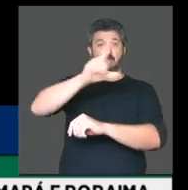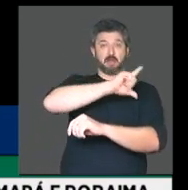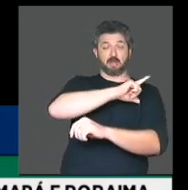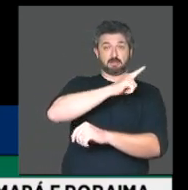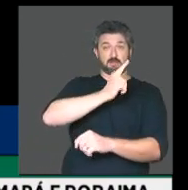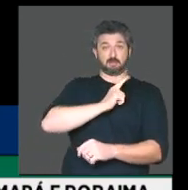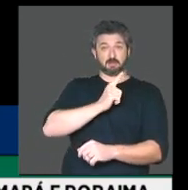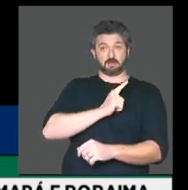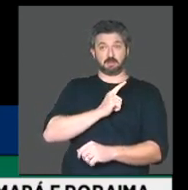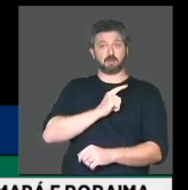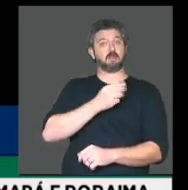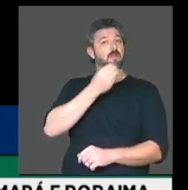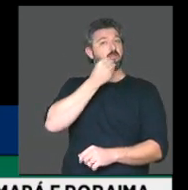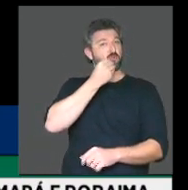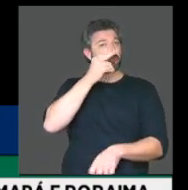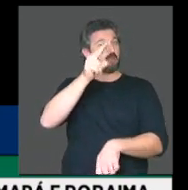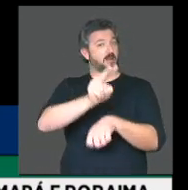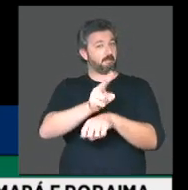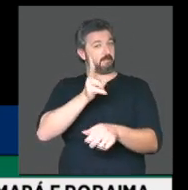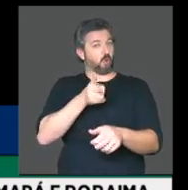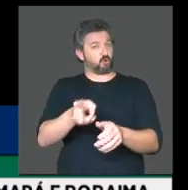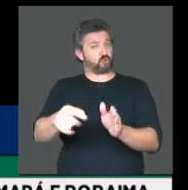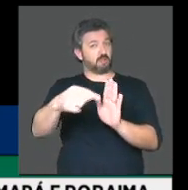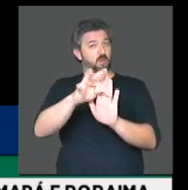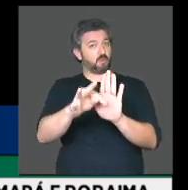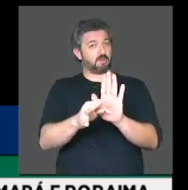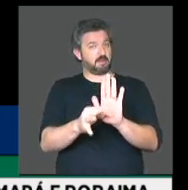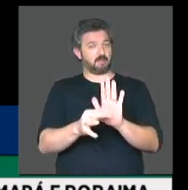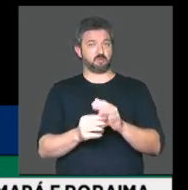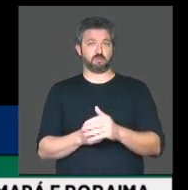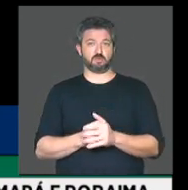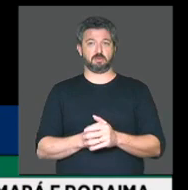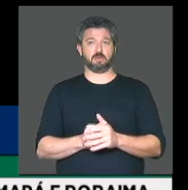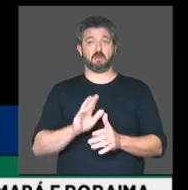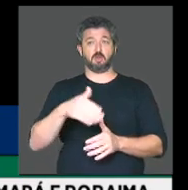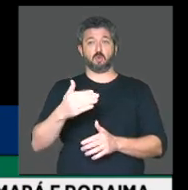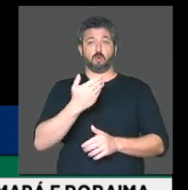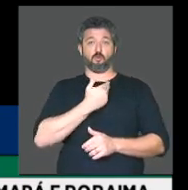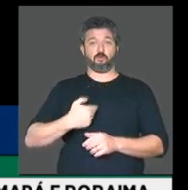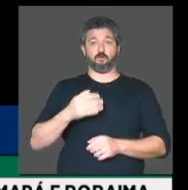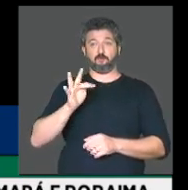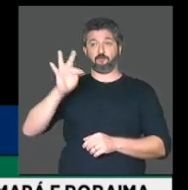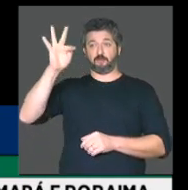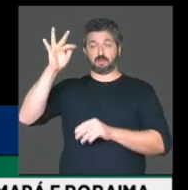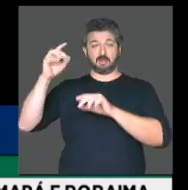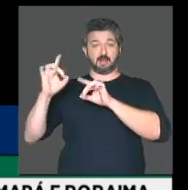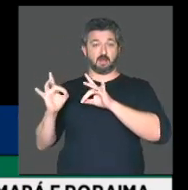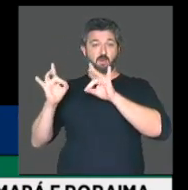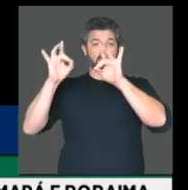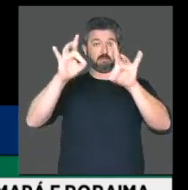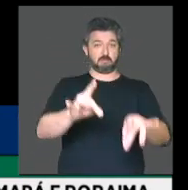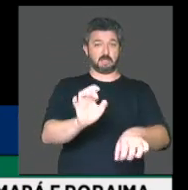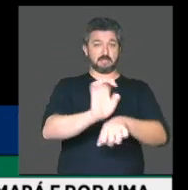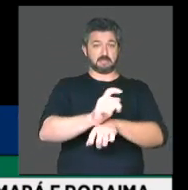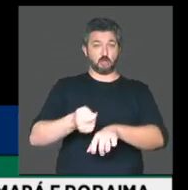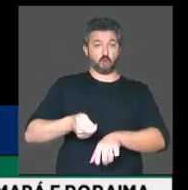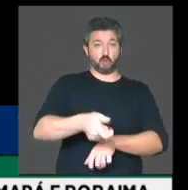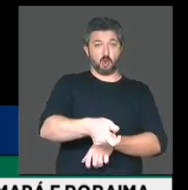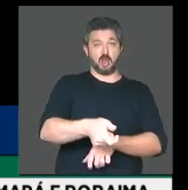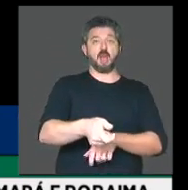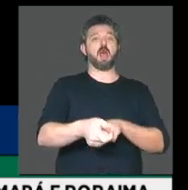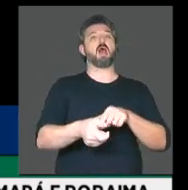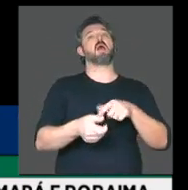deveriam ser preservados nessa passagem de terra da União para os estados. Mais do que isso,